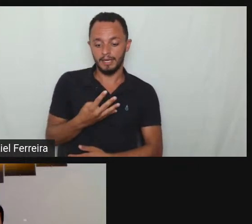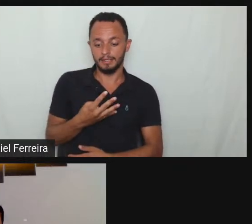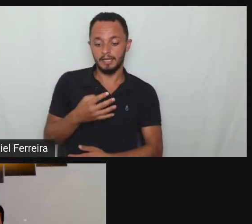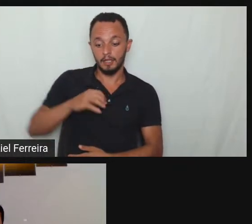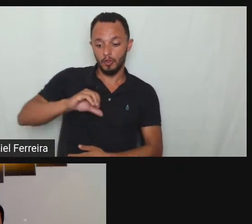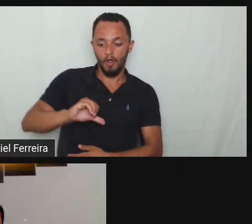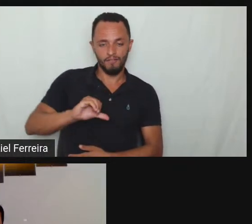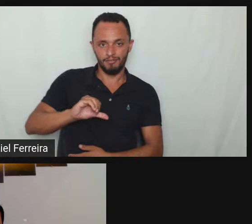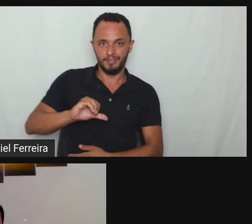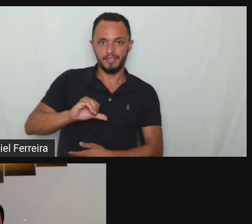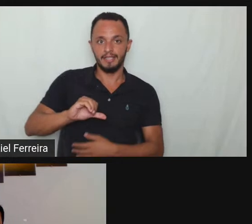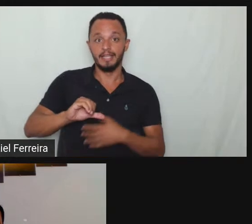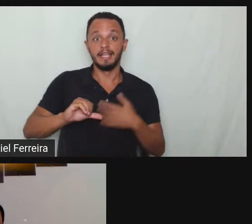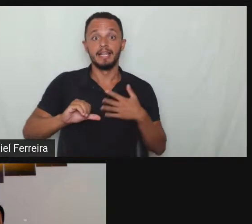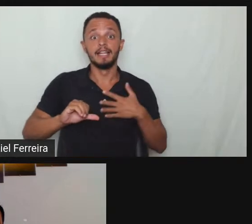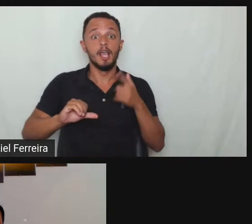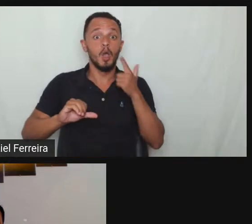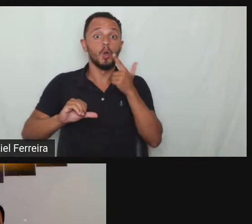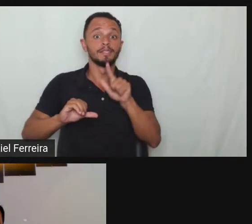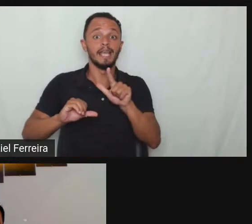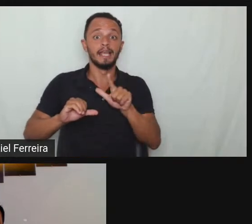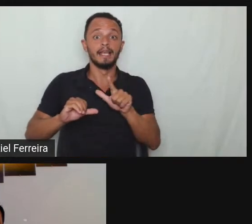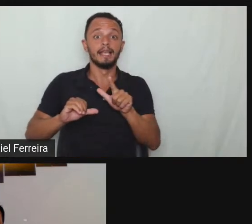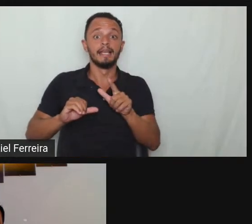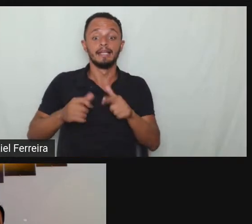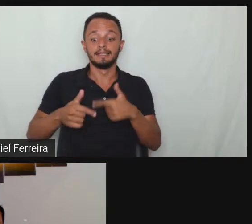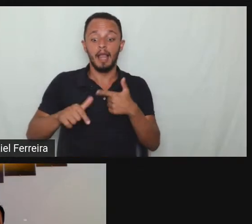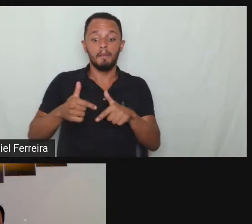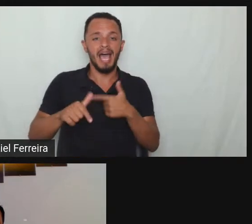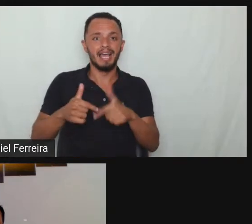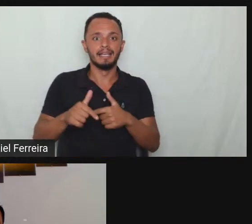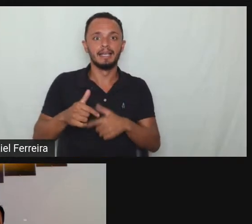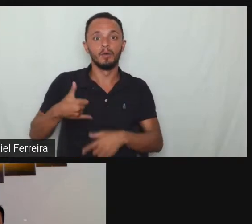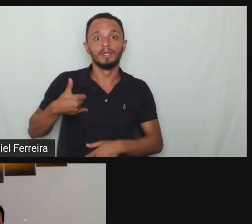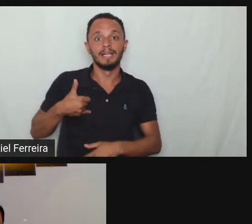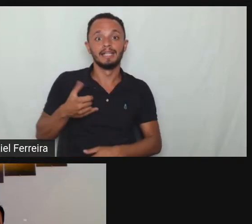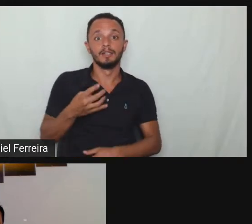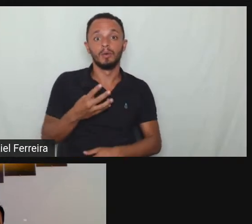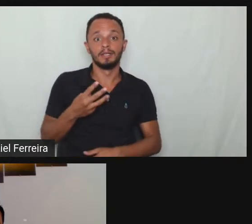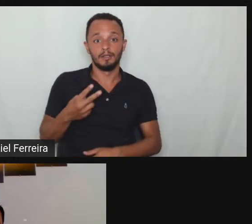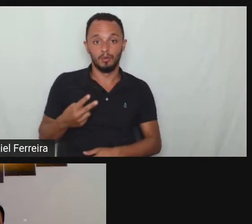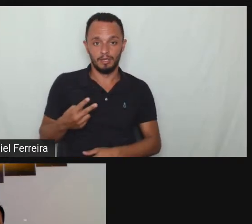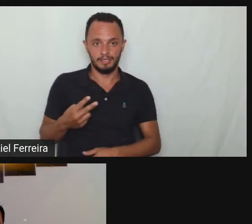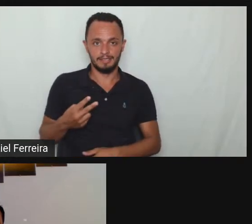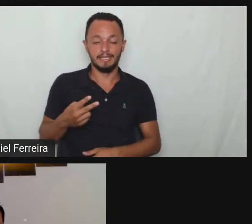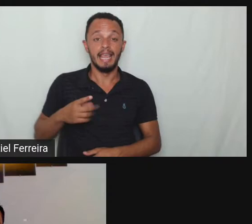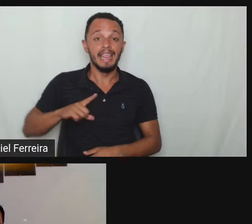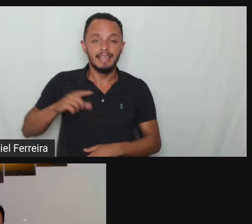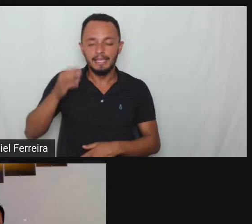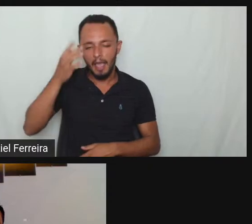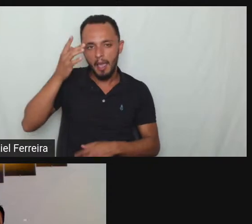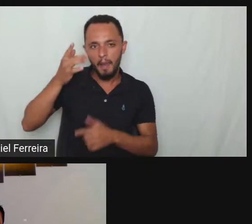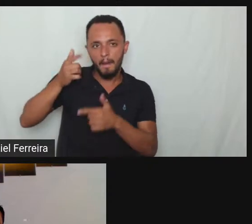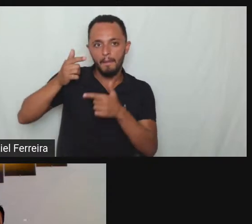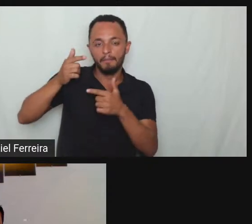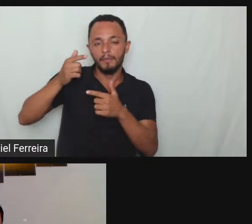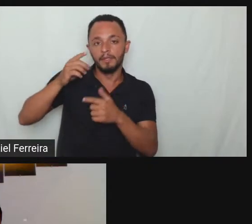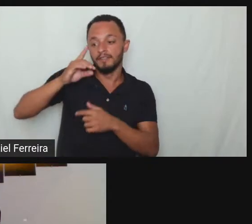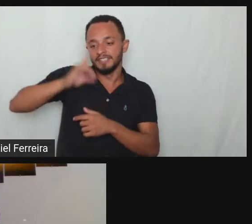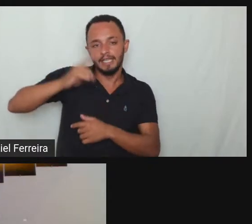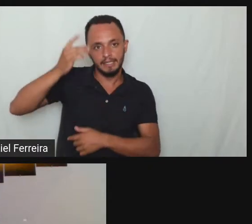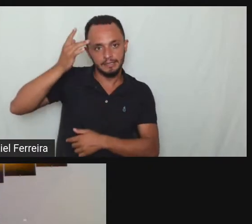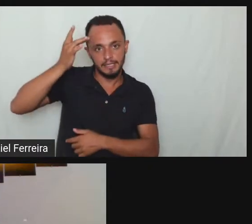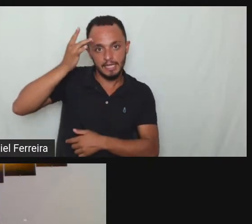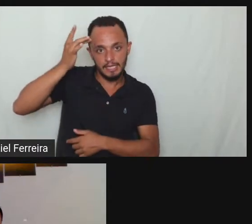emprego dele aos 42 e uma deficiência intelectual de moderada para grave e ele conseguiu emprego para trabalhar como